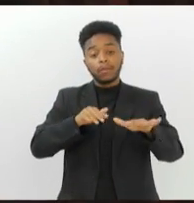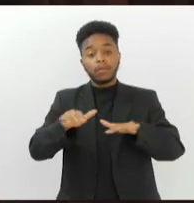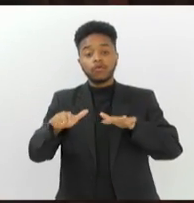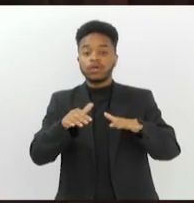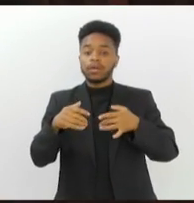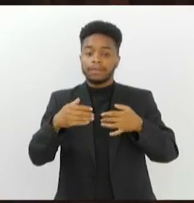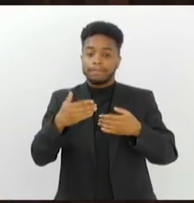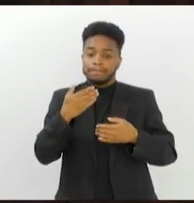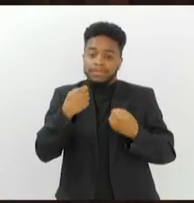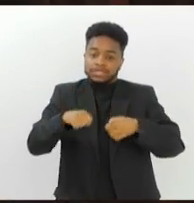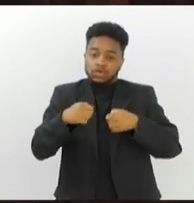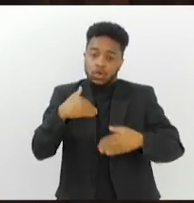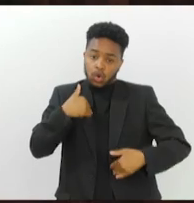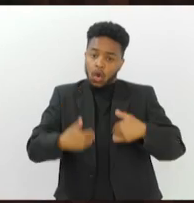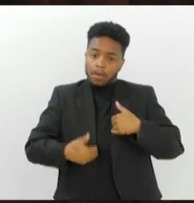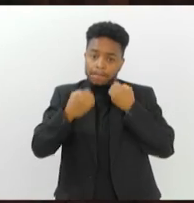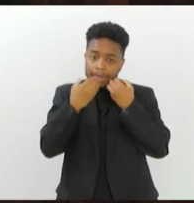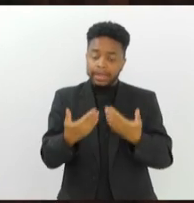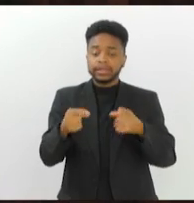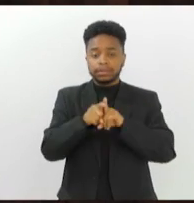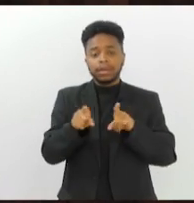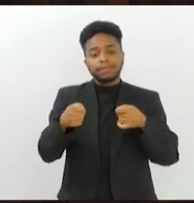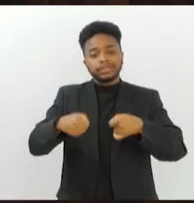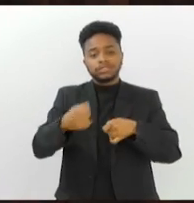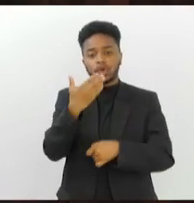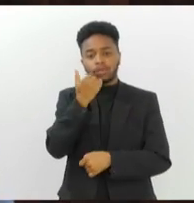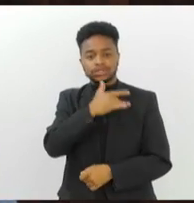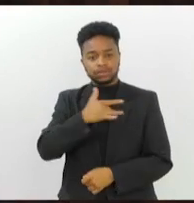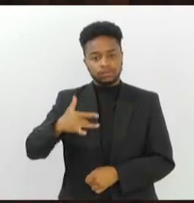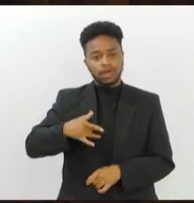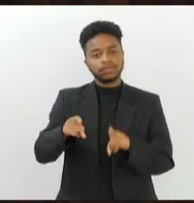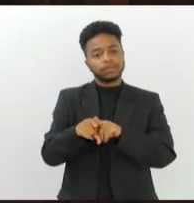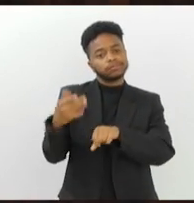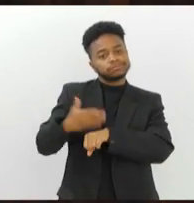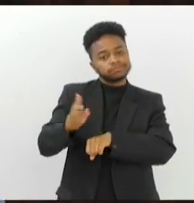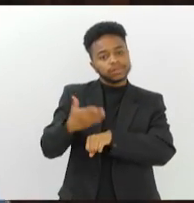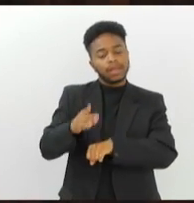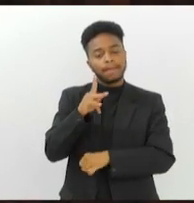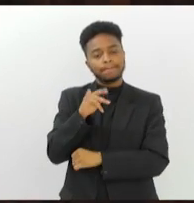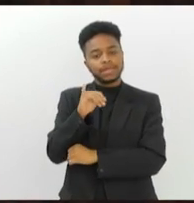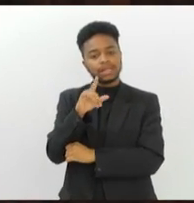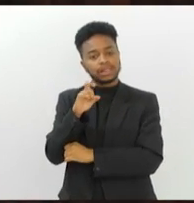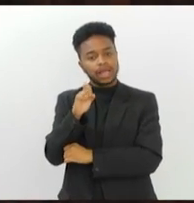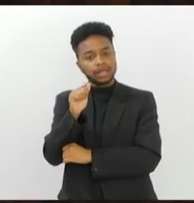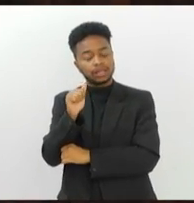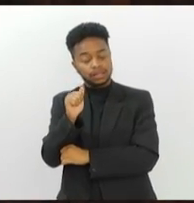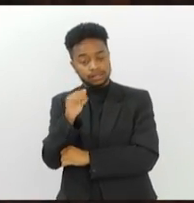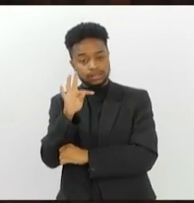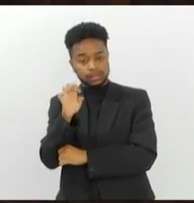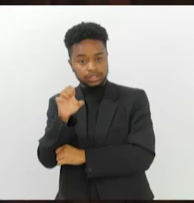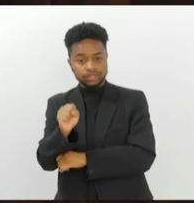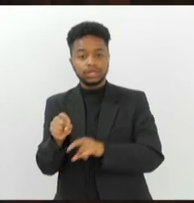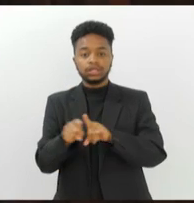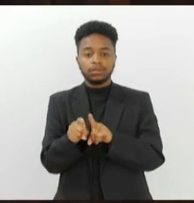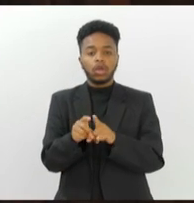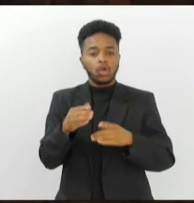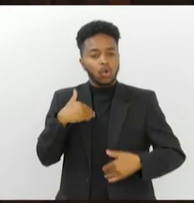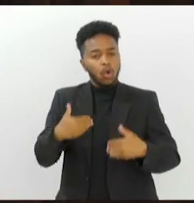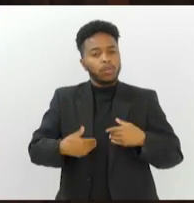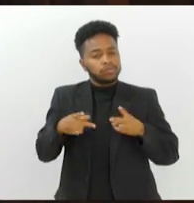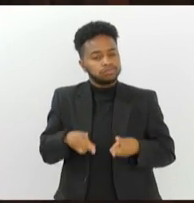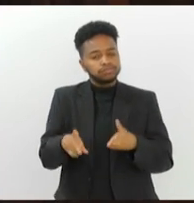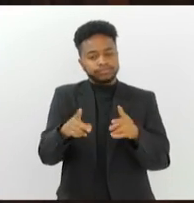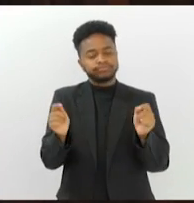do corpo. Então é lógico, alimentação saudável, treinamento físico, pilates, mantém forma para que a gente possa aguentar o